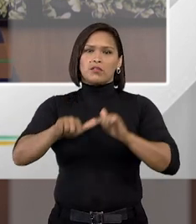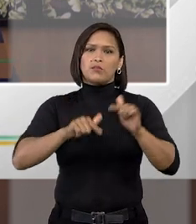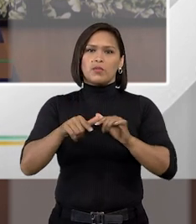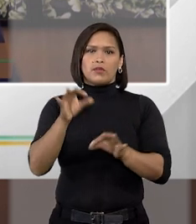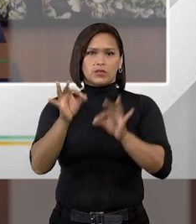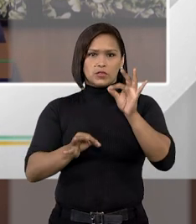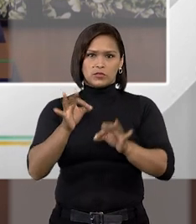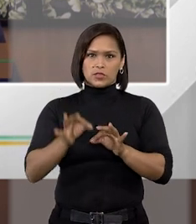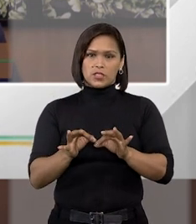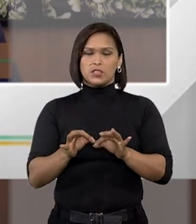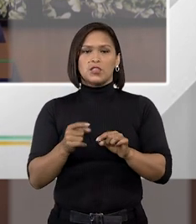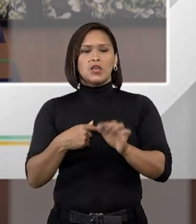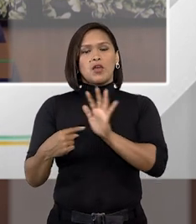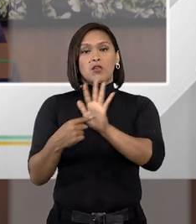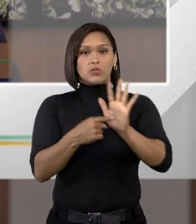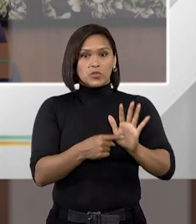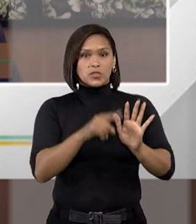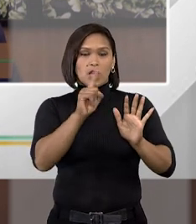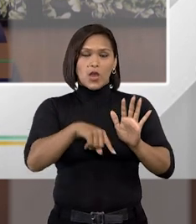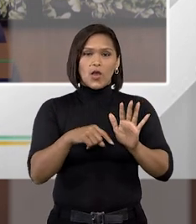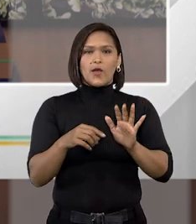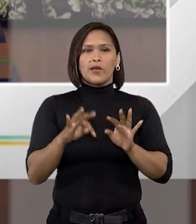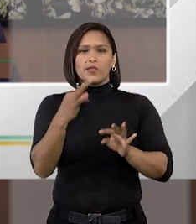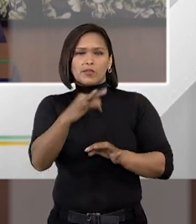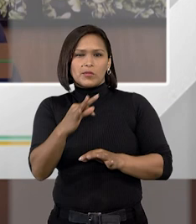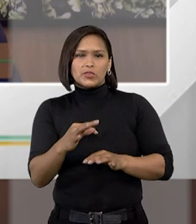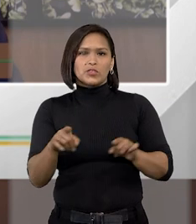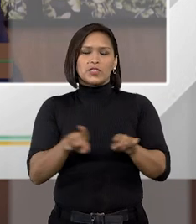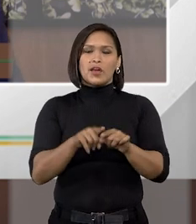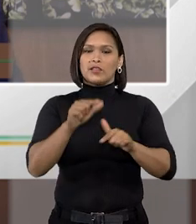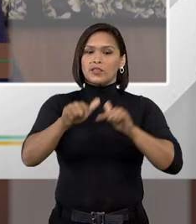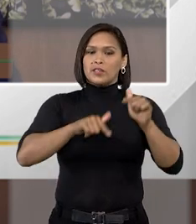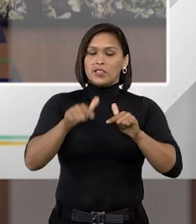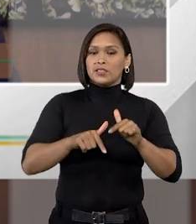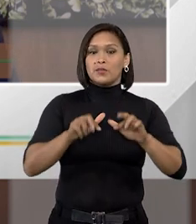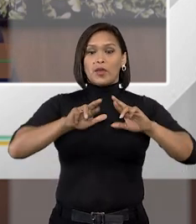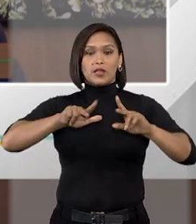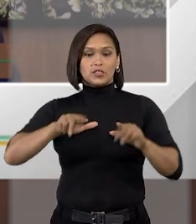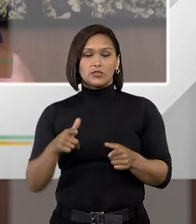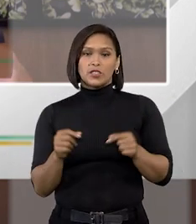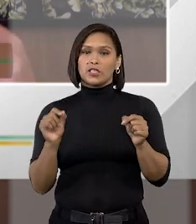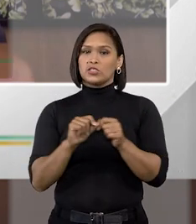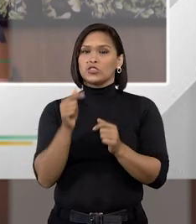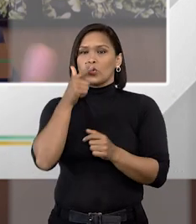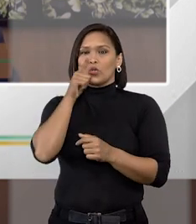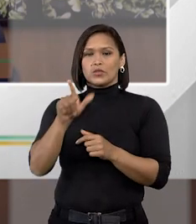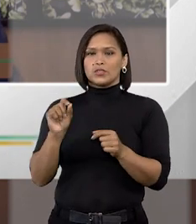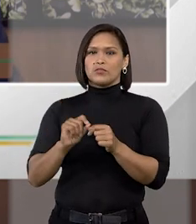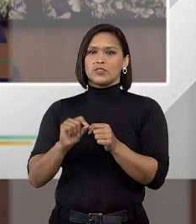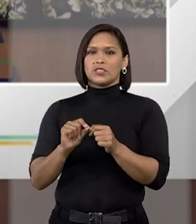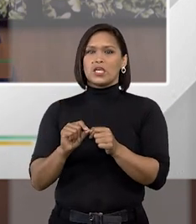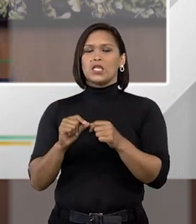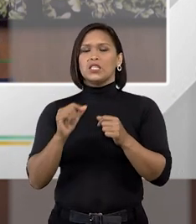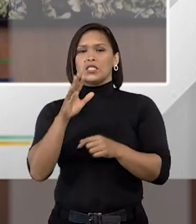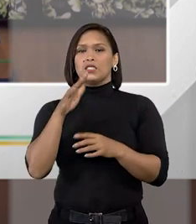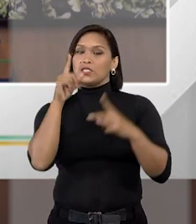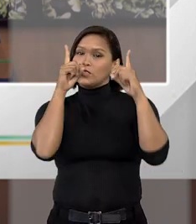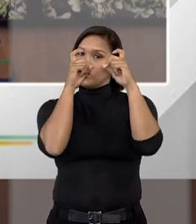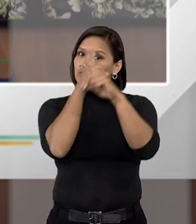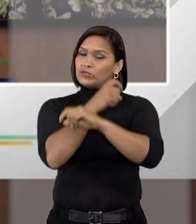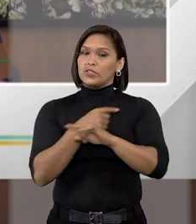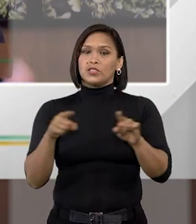justificativa sem mostrar olha, eu estou machucado esse trabalho não é apto para mim esse trabalho seria custoso demais